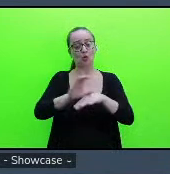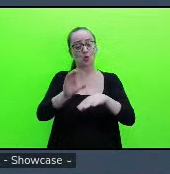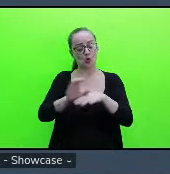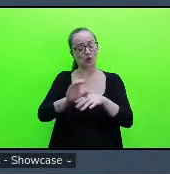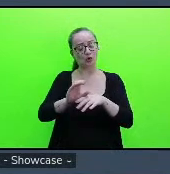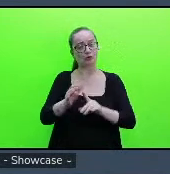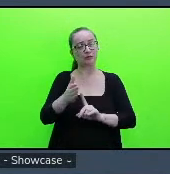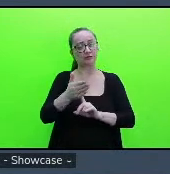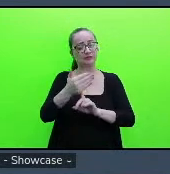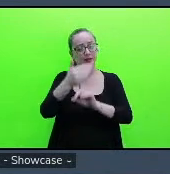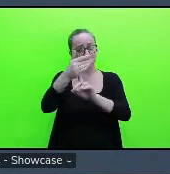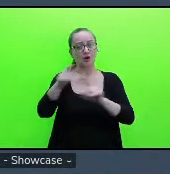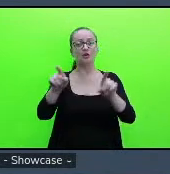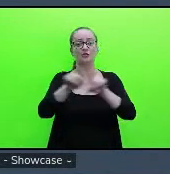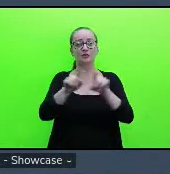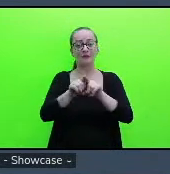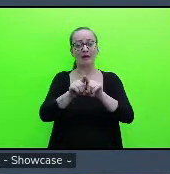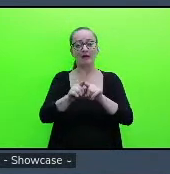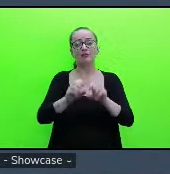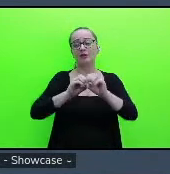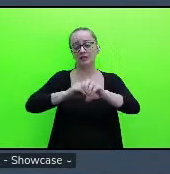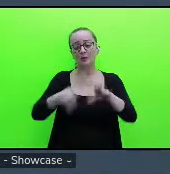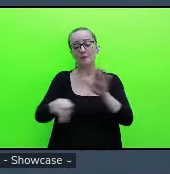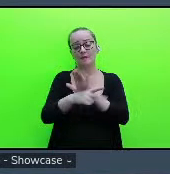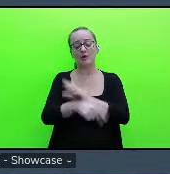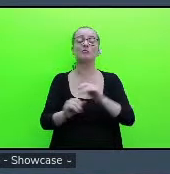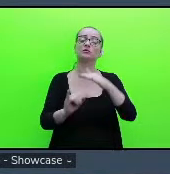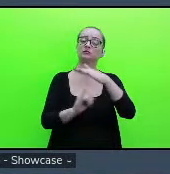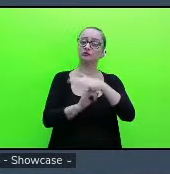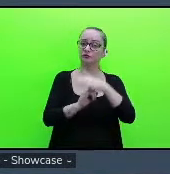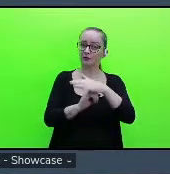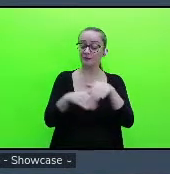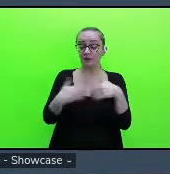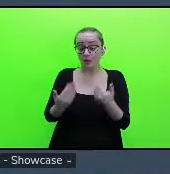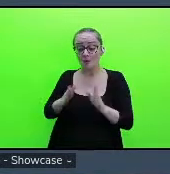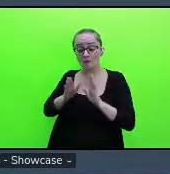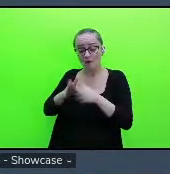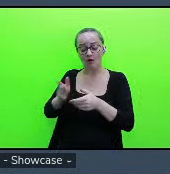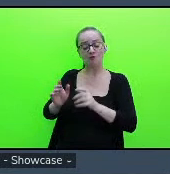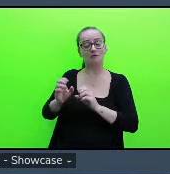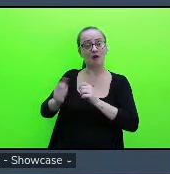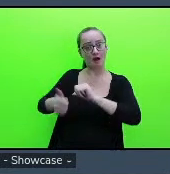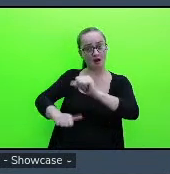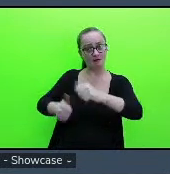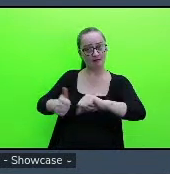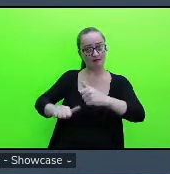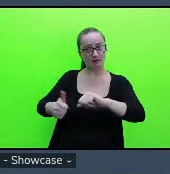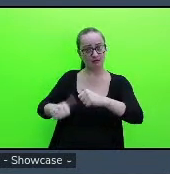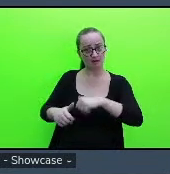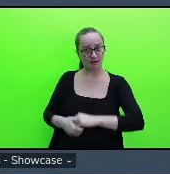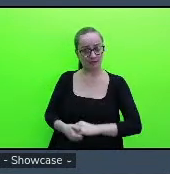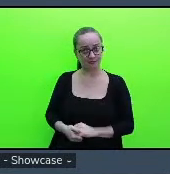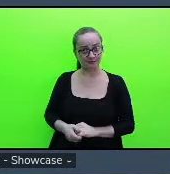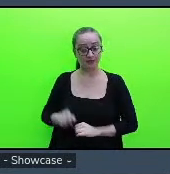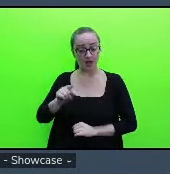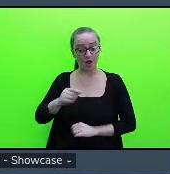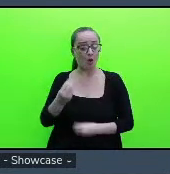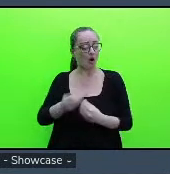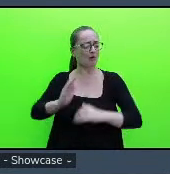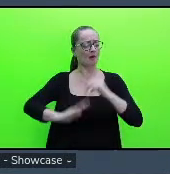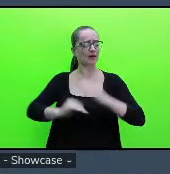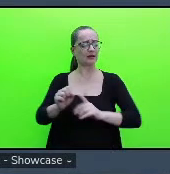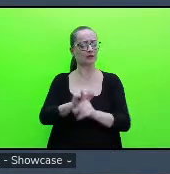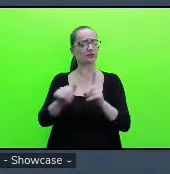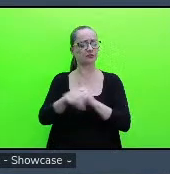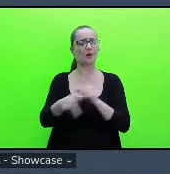licenciatura da instituição. para avaliar a habilidade sociais dos